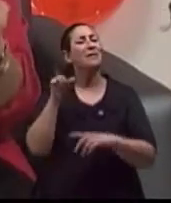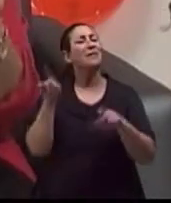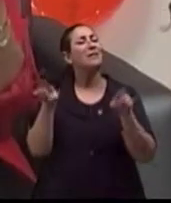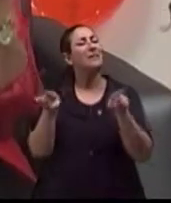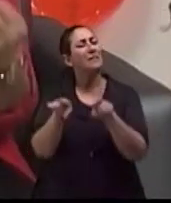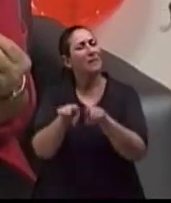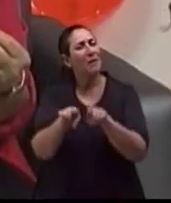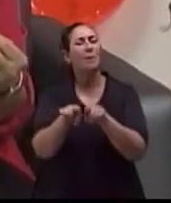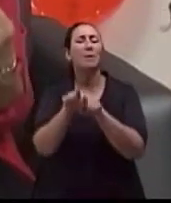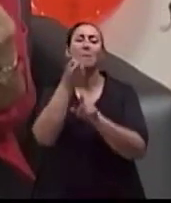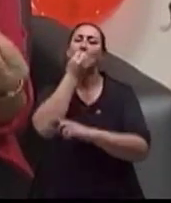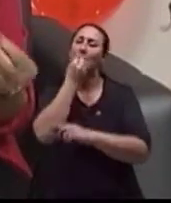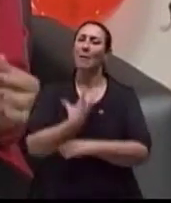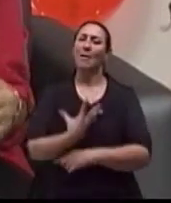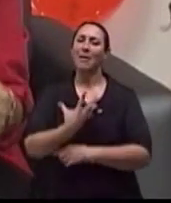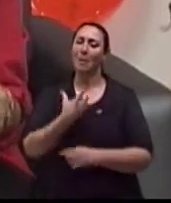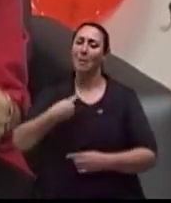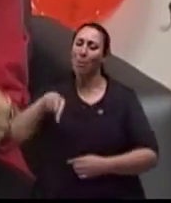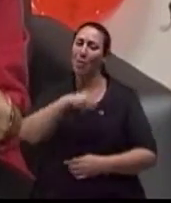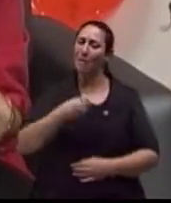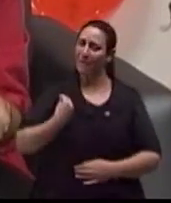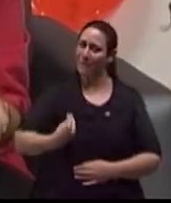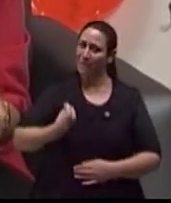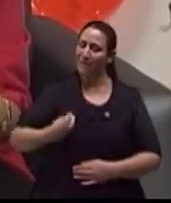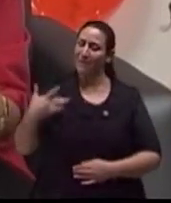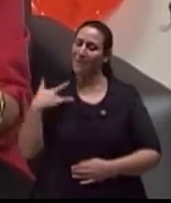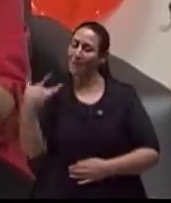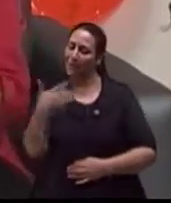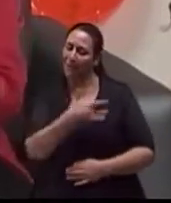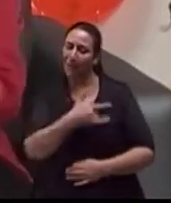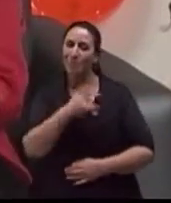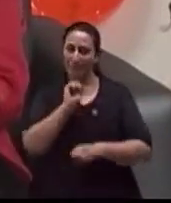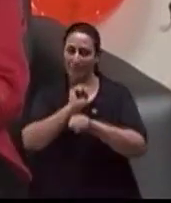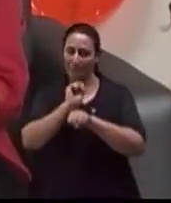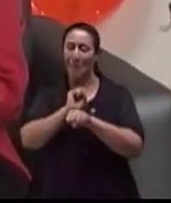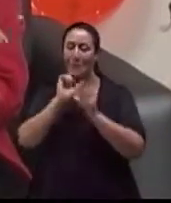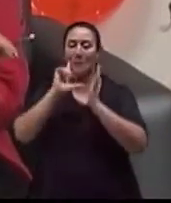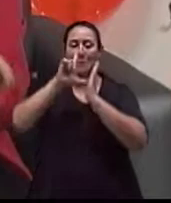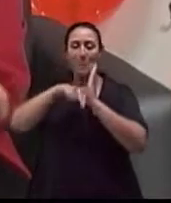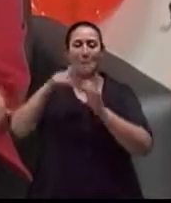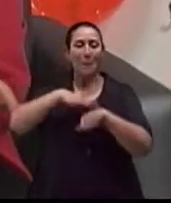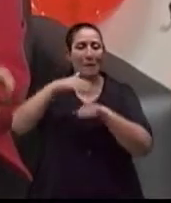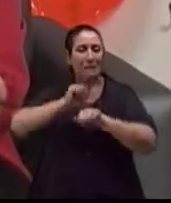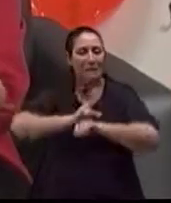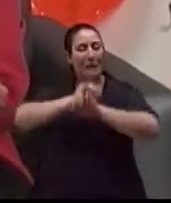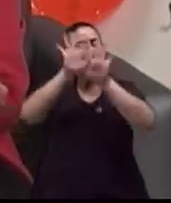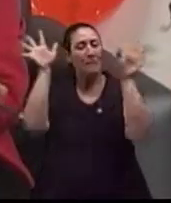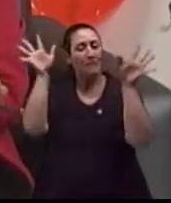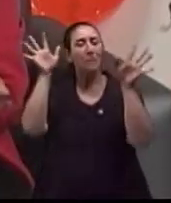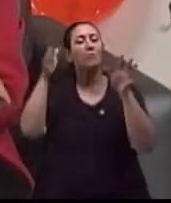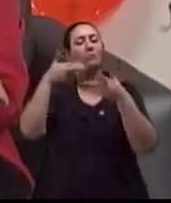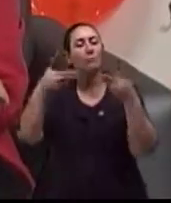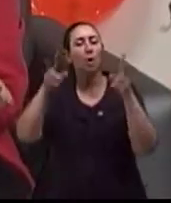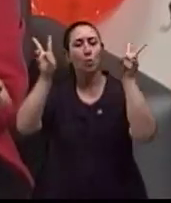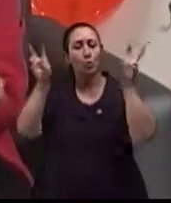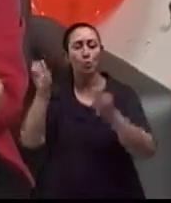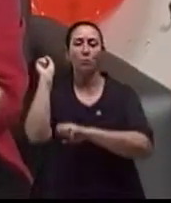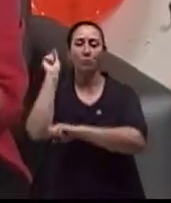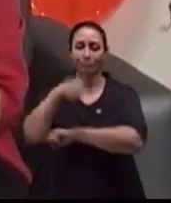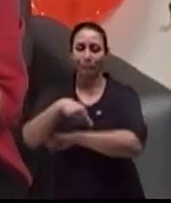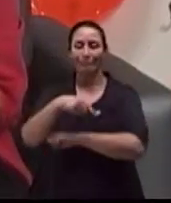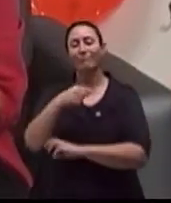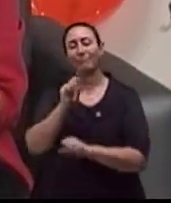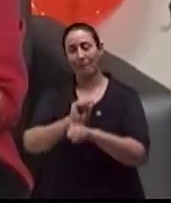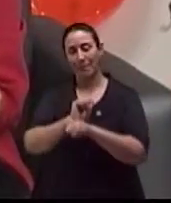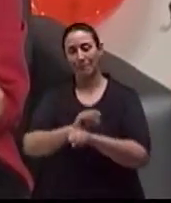tão benéfico para a nossa vida mais saudável. Nós vamos trazer mais esclarecimento sobre a impotência sexual. Já